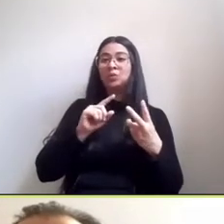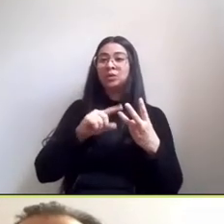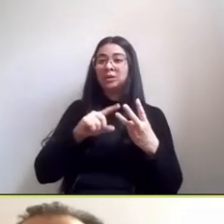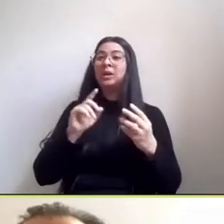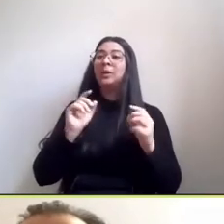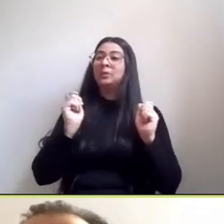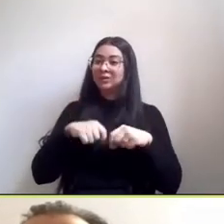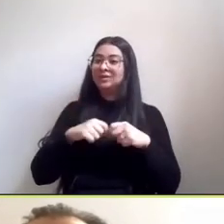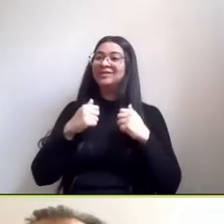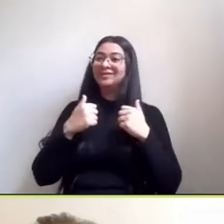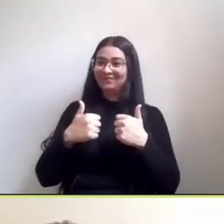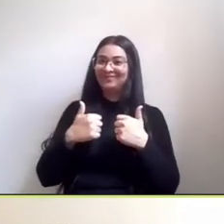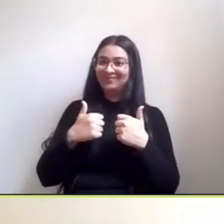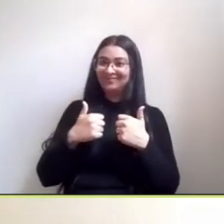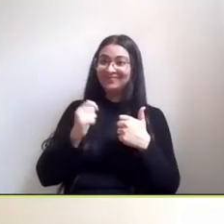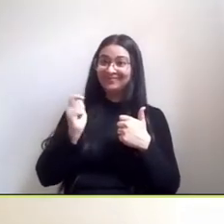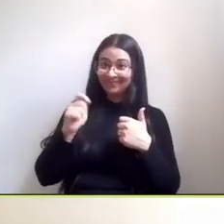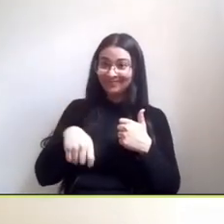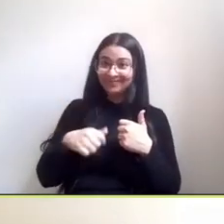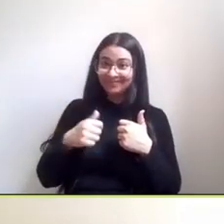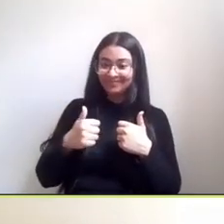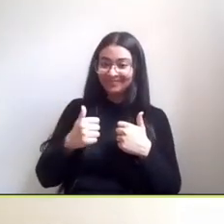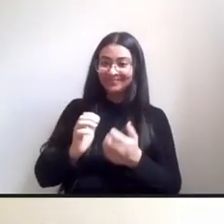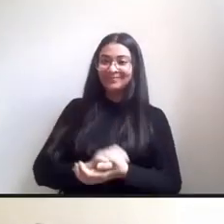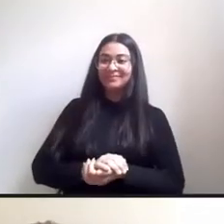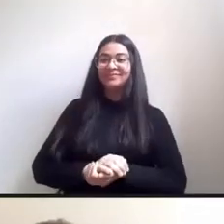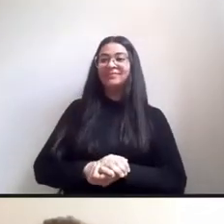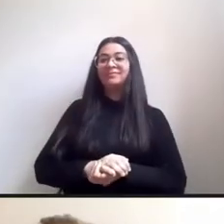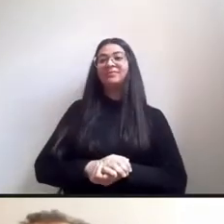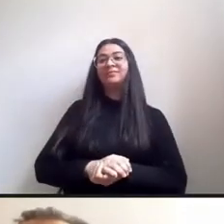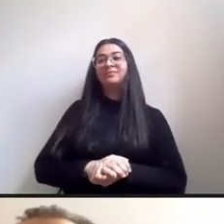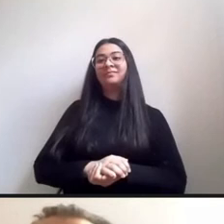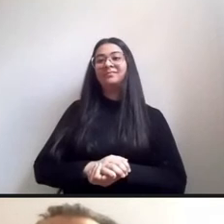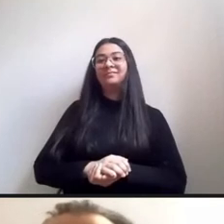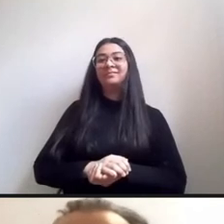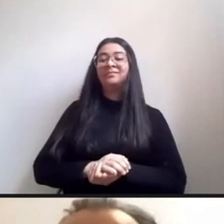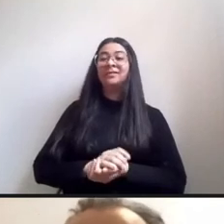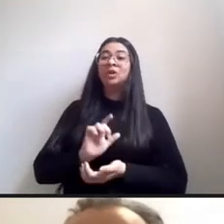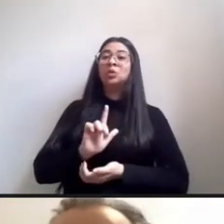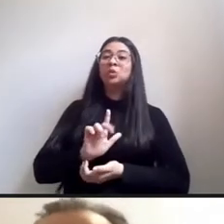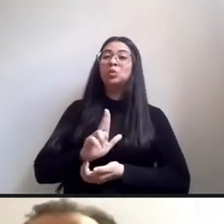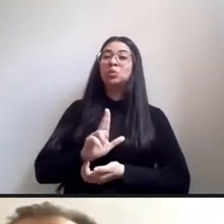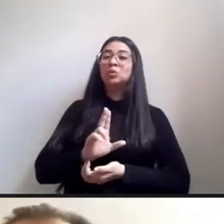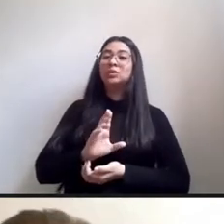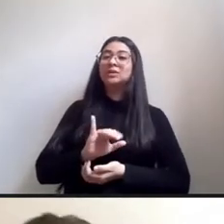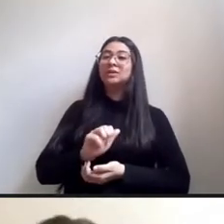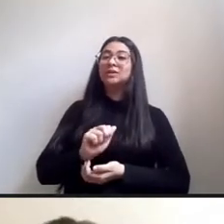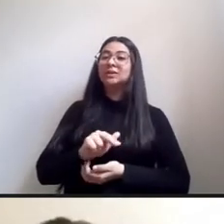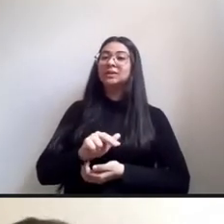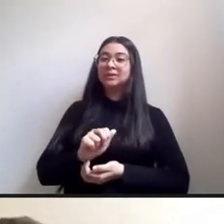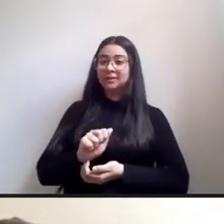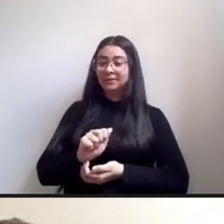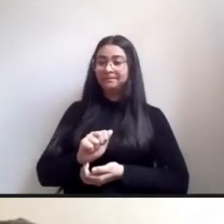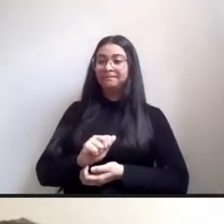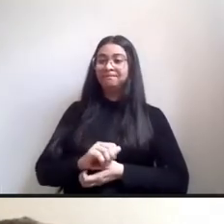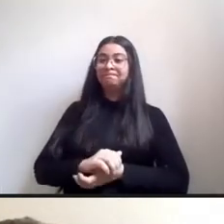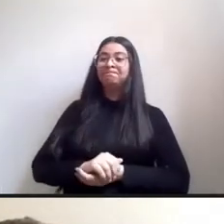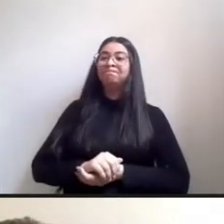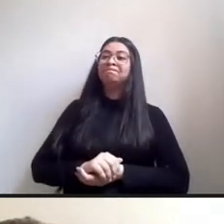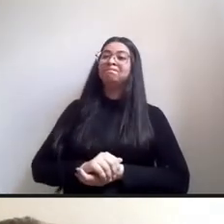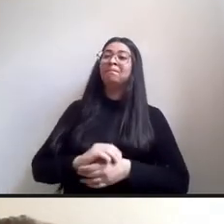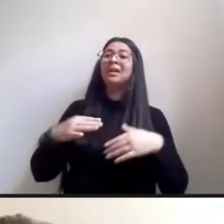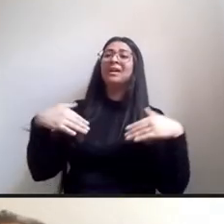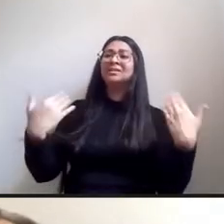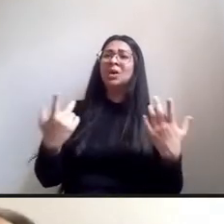rodada pode ser Luciana pode é muito interessante a sua percepção